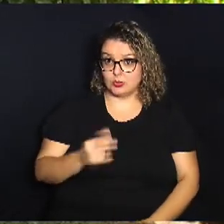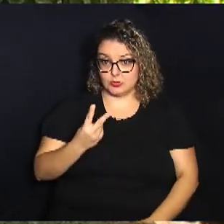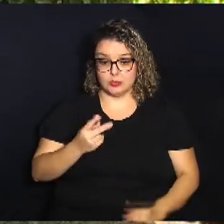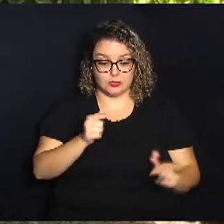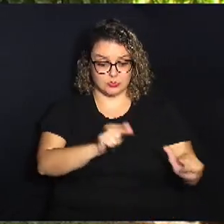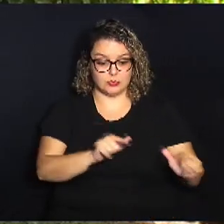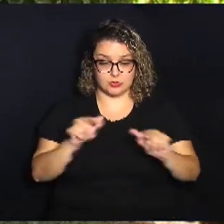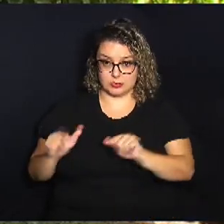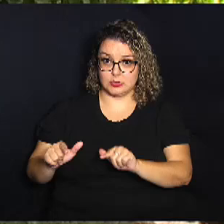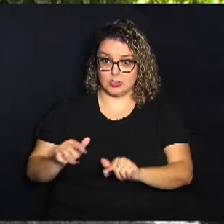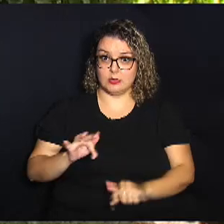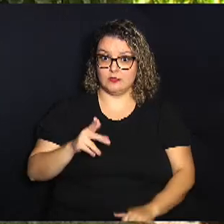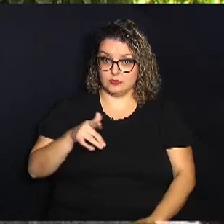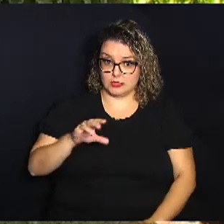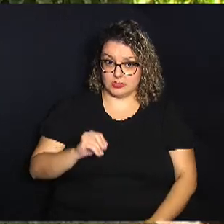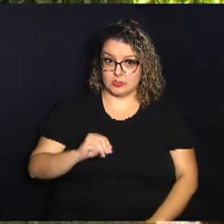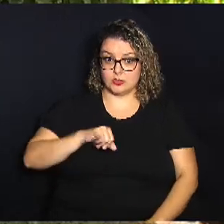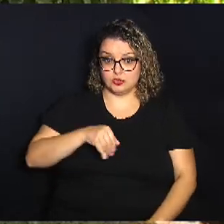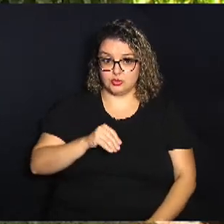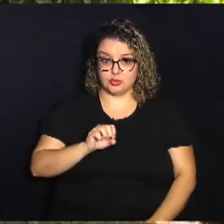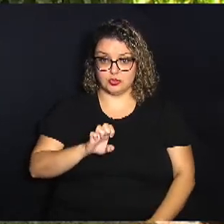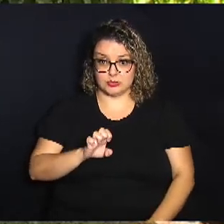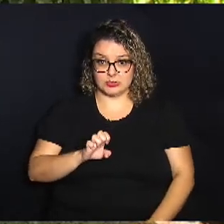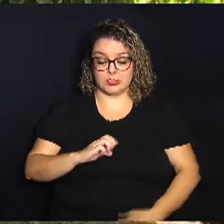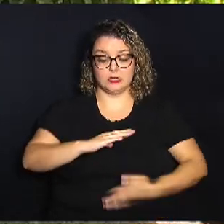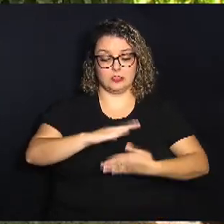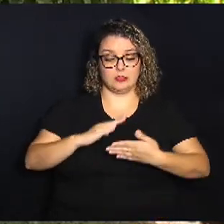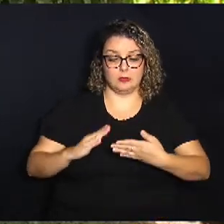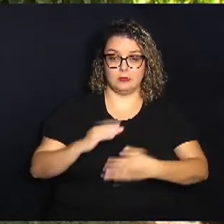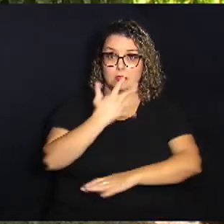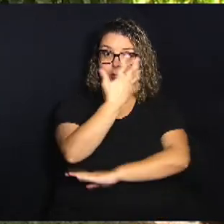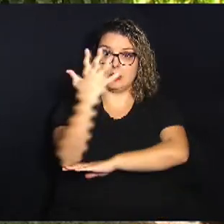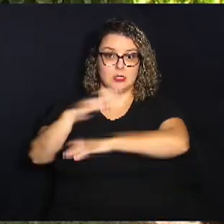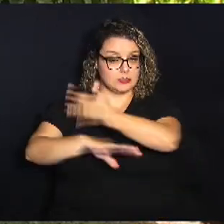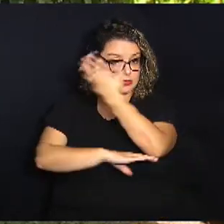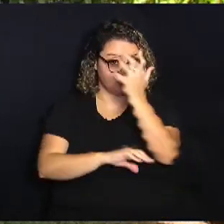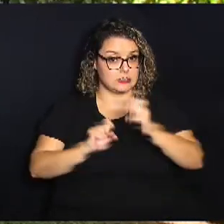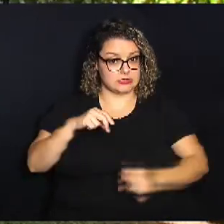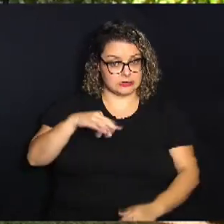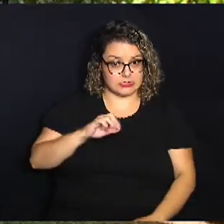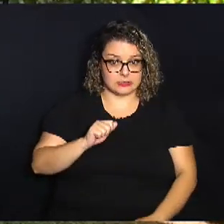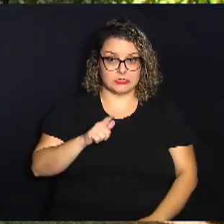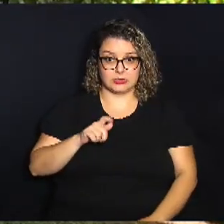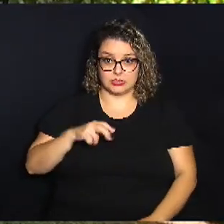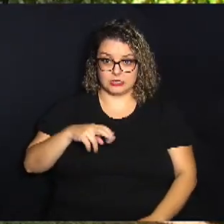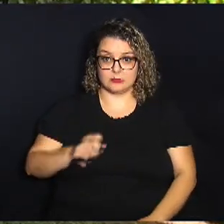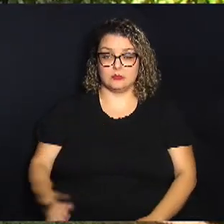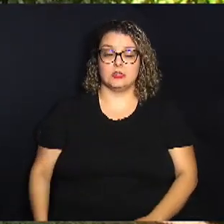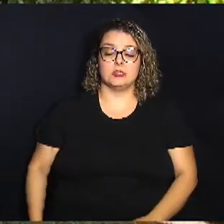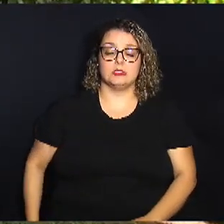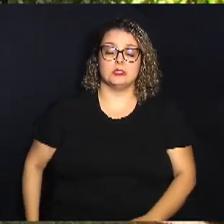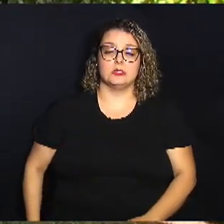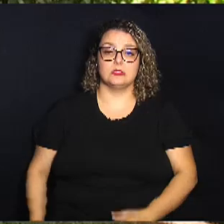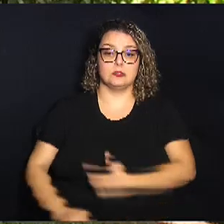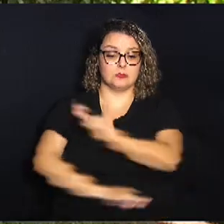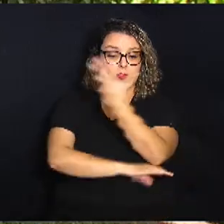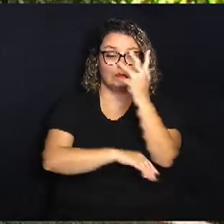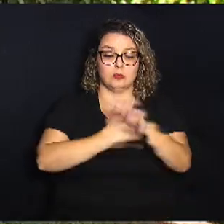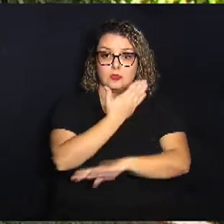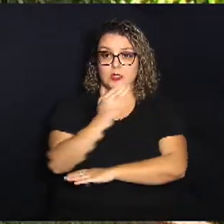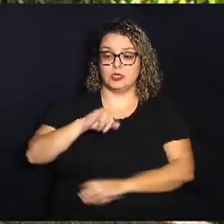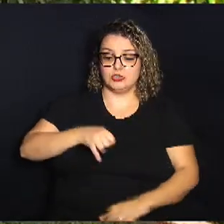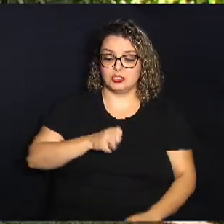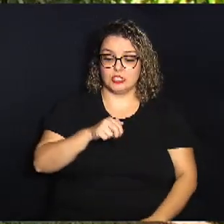não é? Na Fundação José Pedro de Oliveira, na Mata Santa, Genebra, também no Bosque dos Jequitibás. Para falar muito mais a